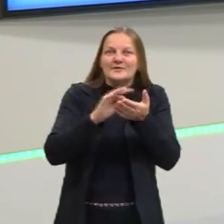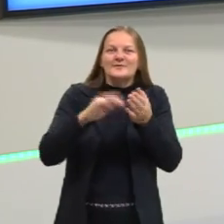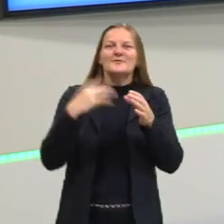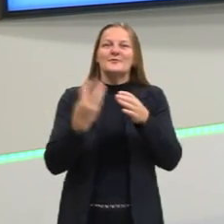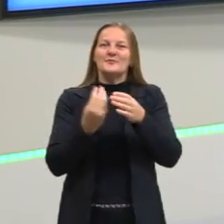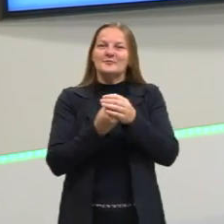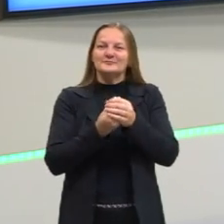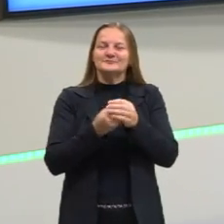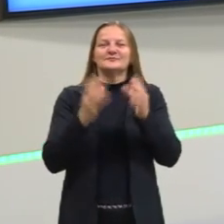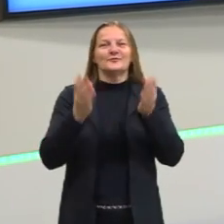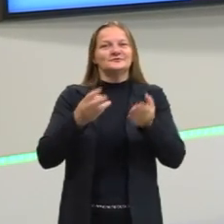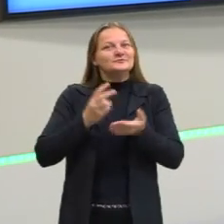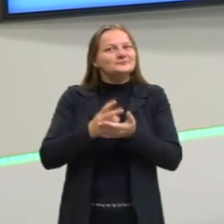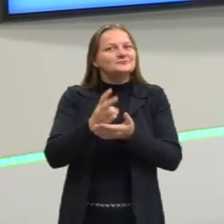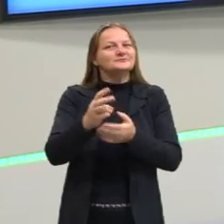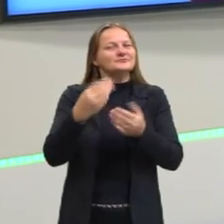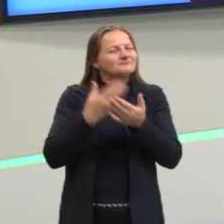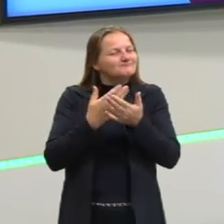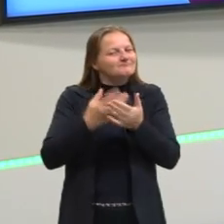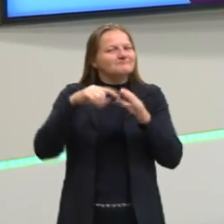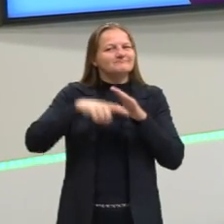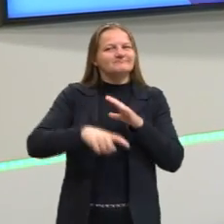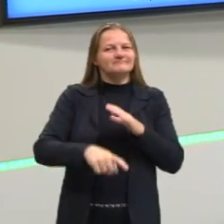continuidade a esses estudos.